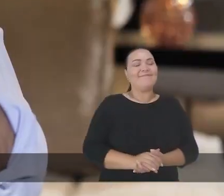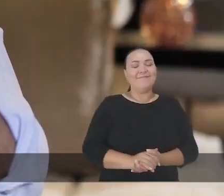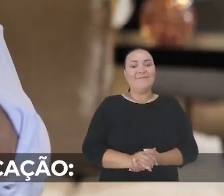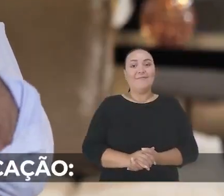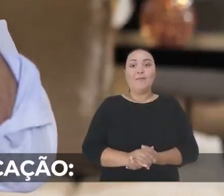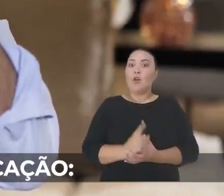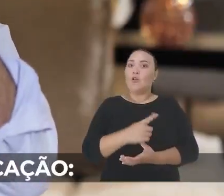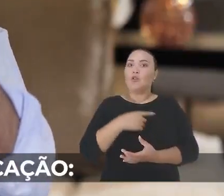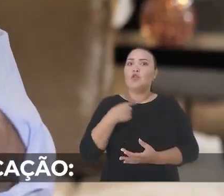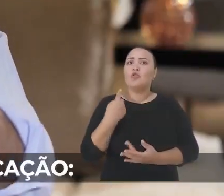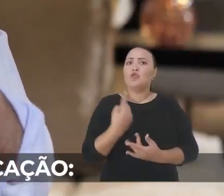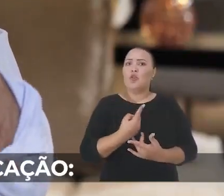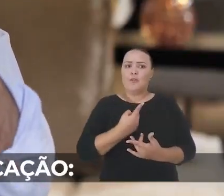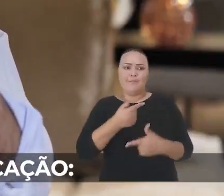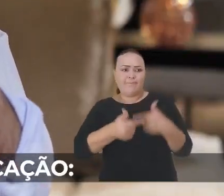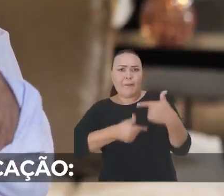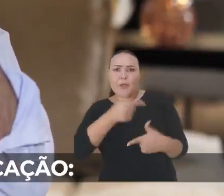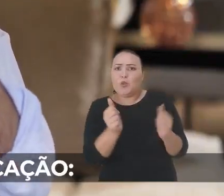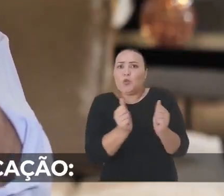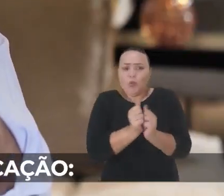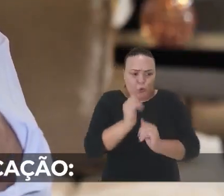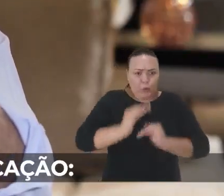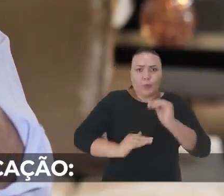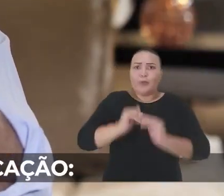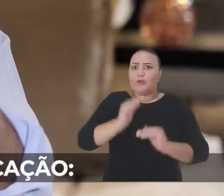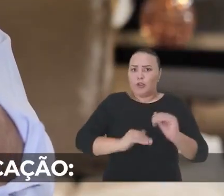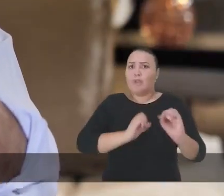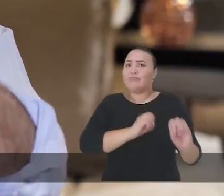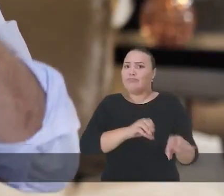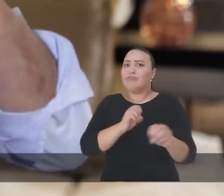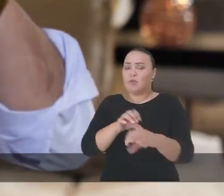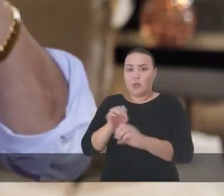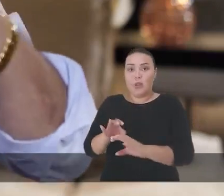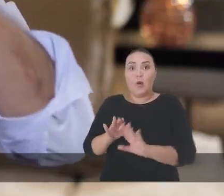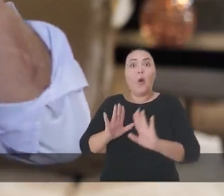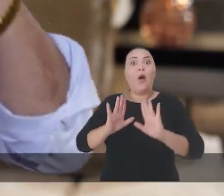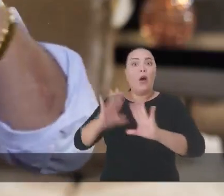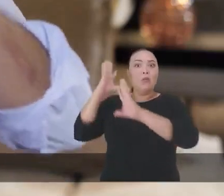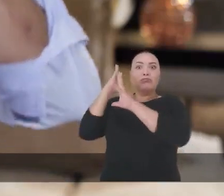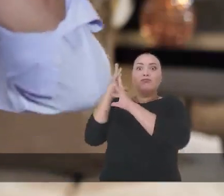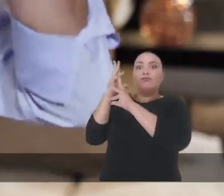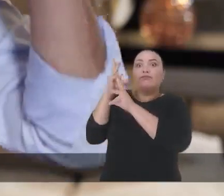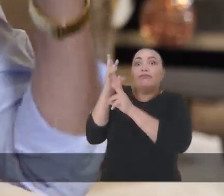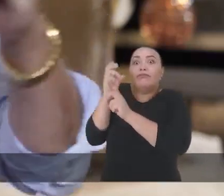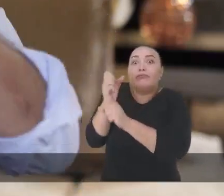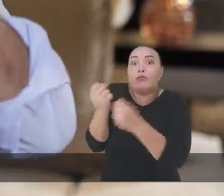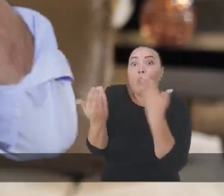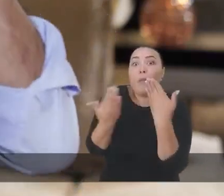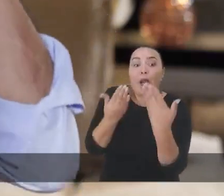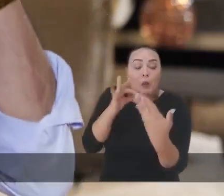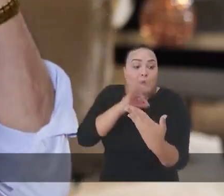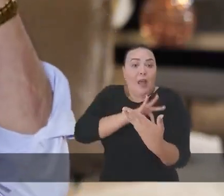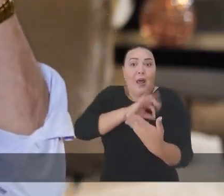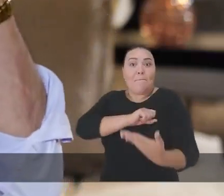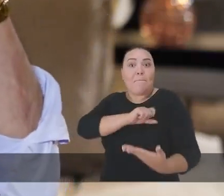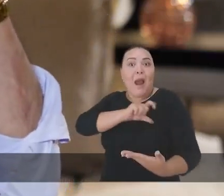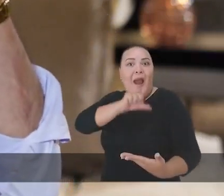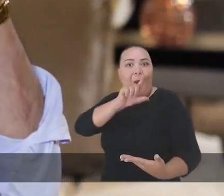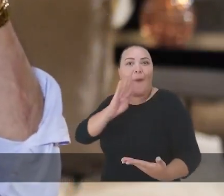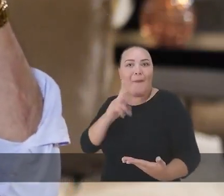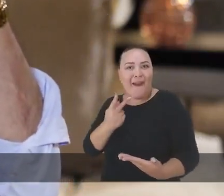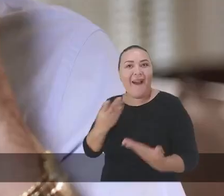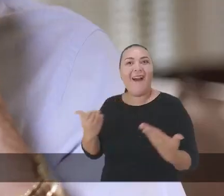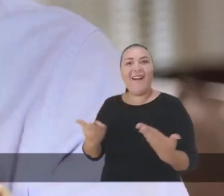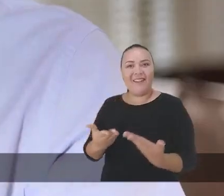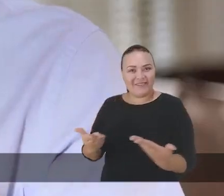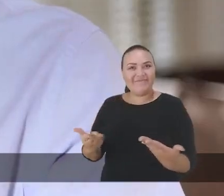E o que nós fizemos com esse pessoal da educação, além do maior aumento da história das professoras de Belo Horizonte,